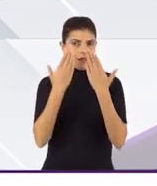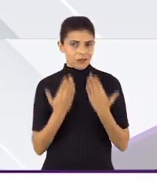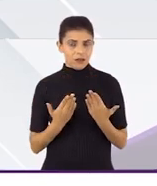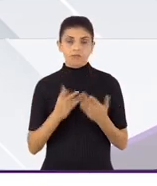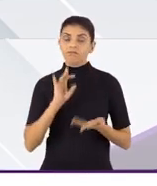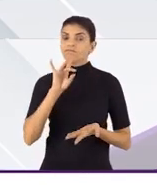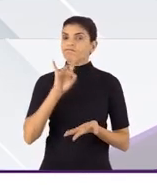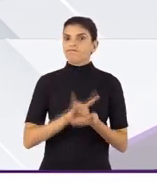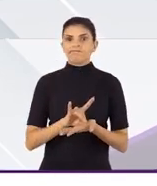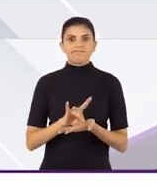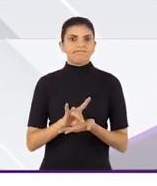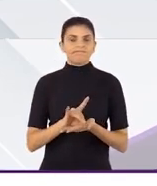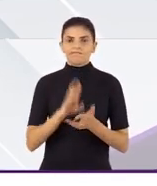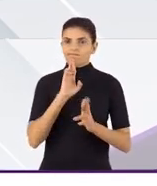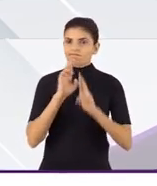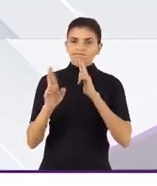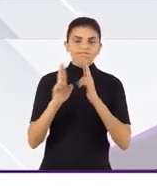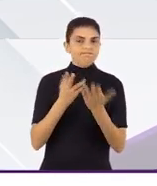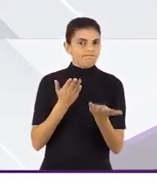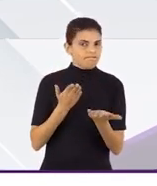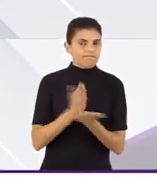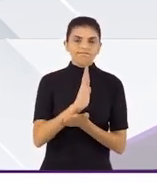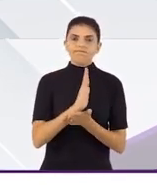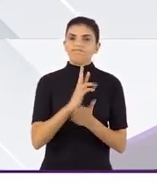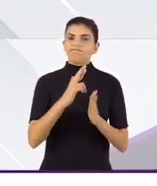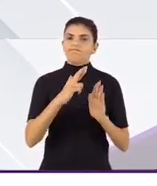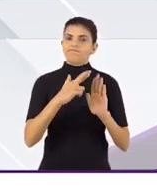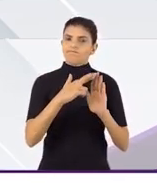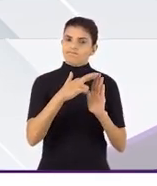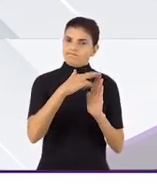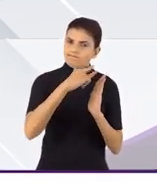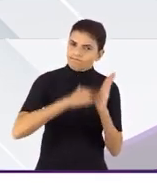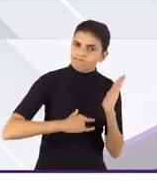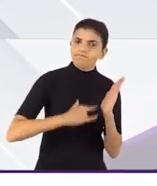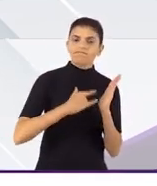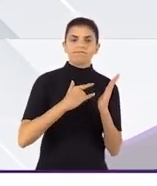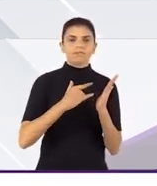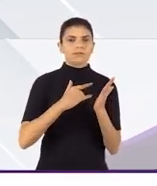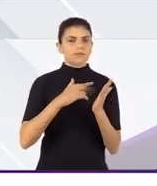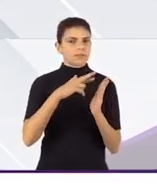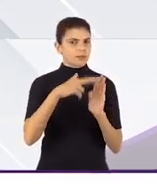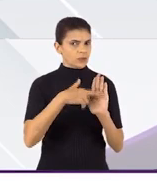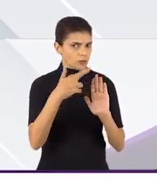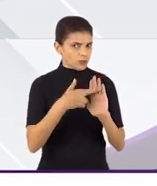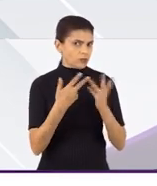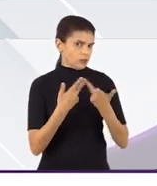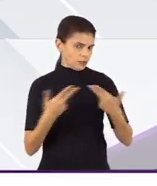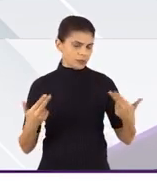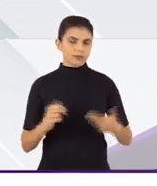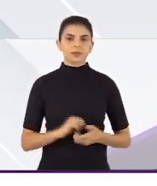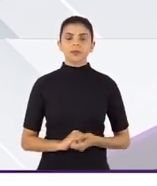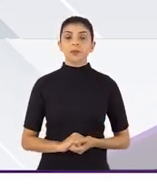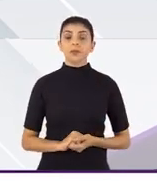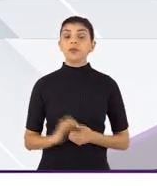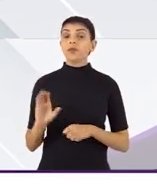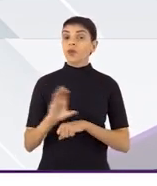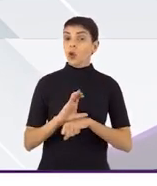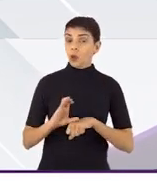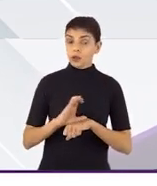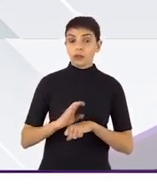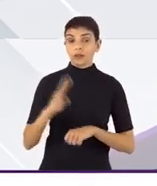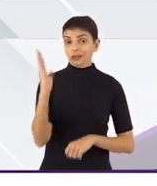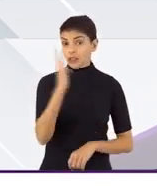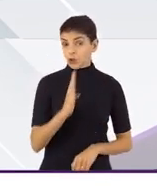porém não chegavam a ter no seu regimento esta exigência. O